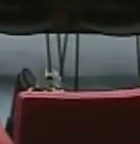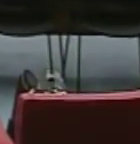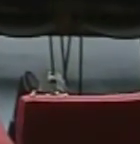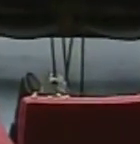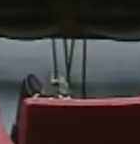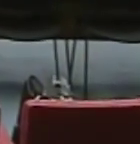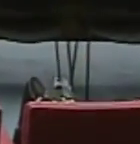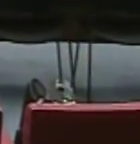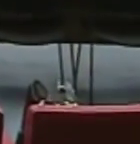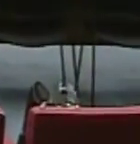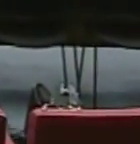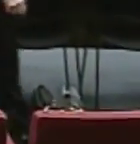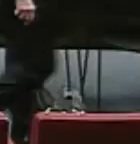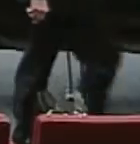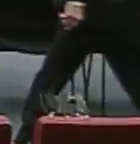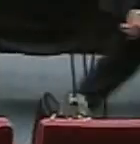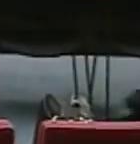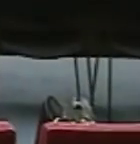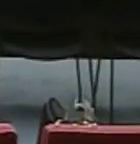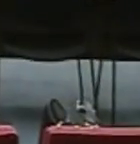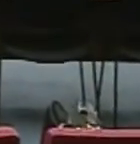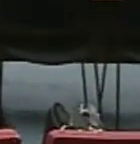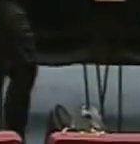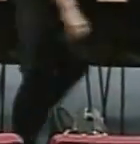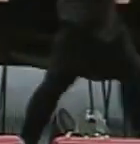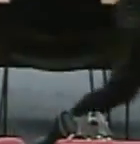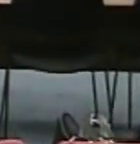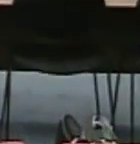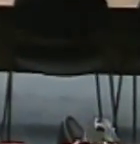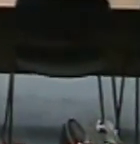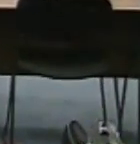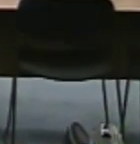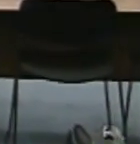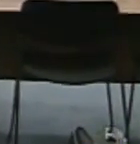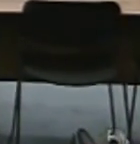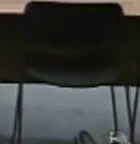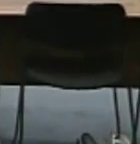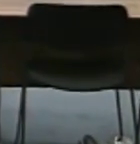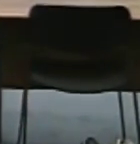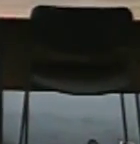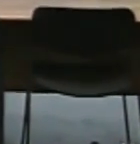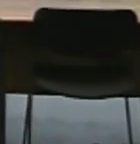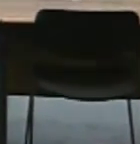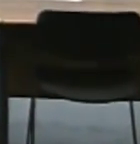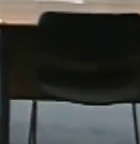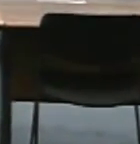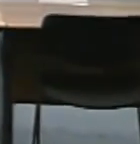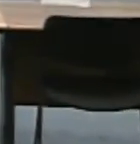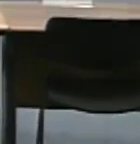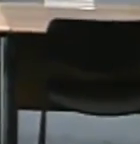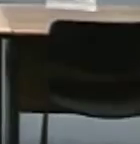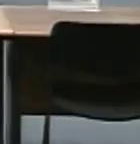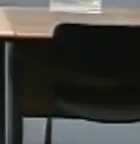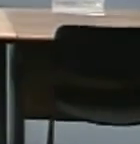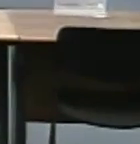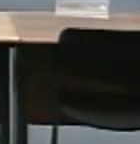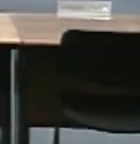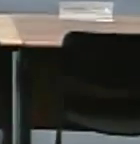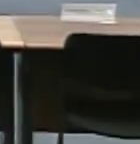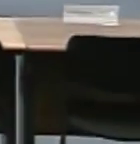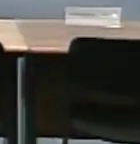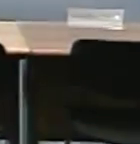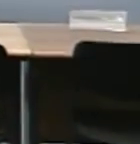se posicionou e nesse momento nós temos, como vocês estão vendo, as imagens